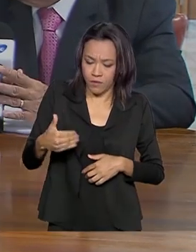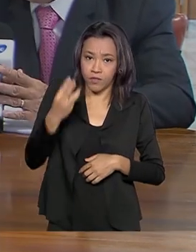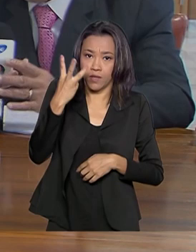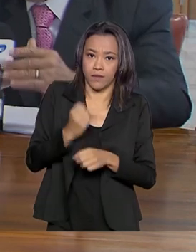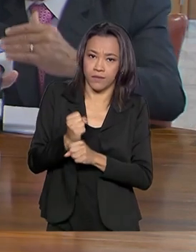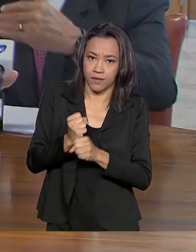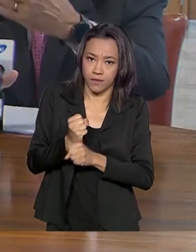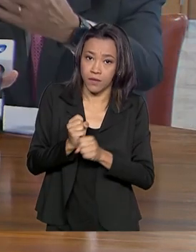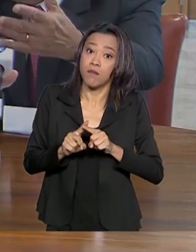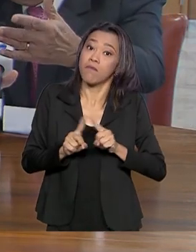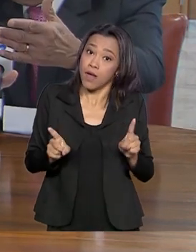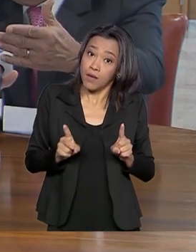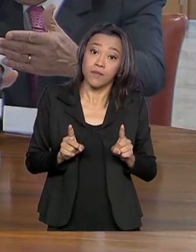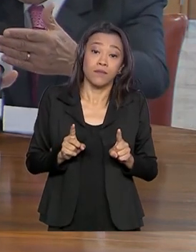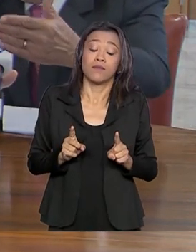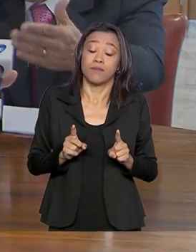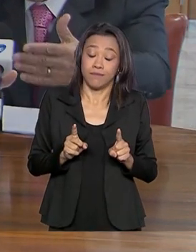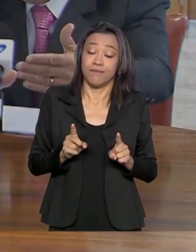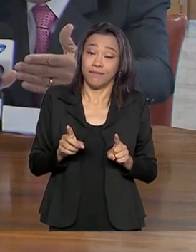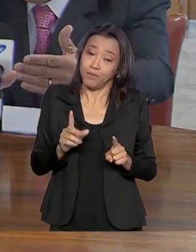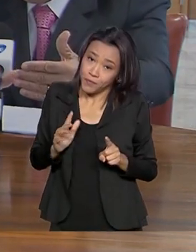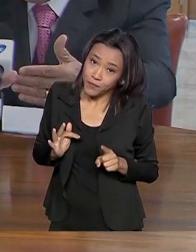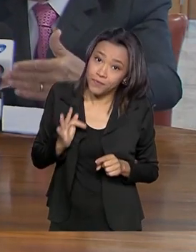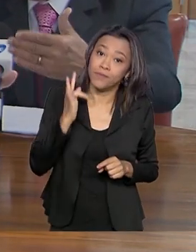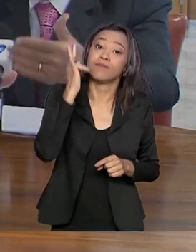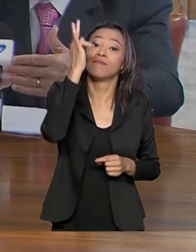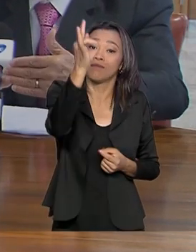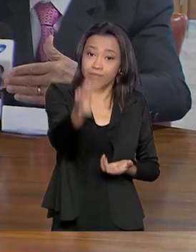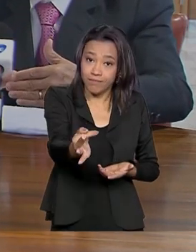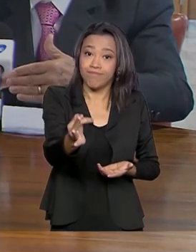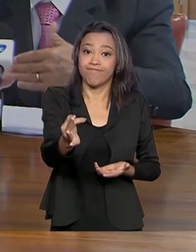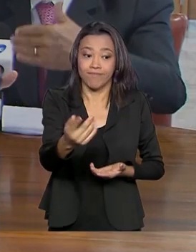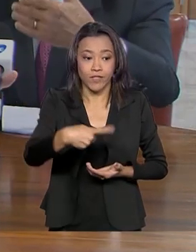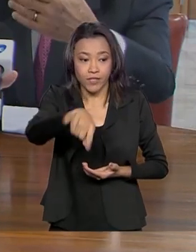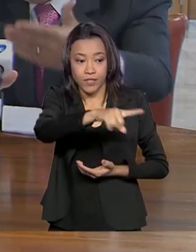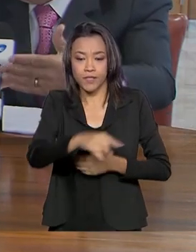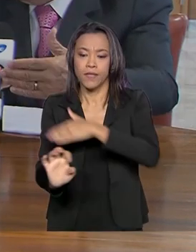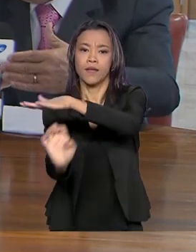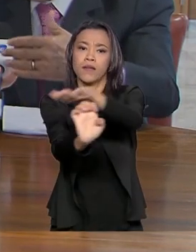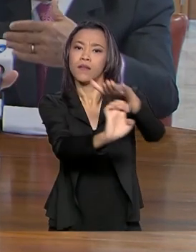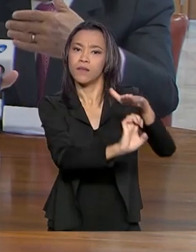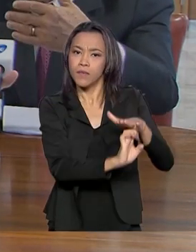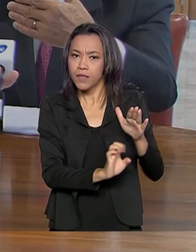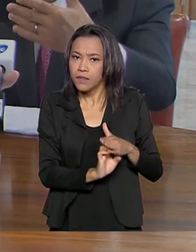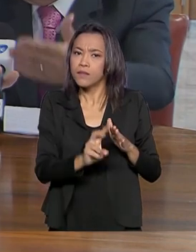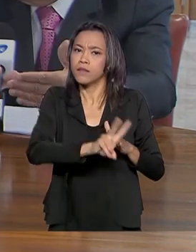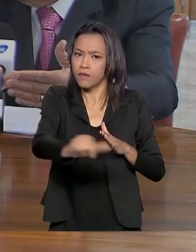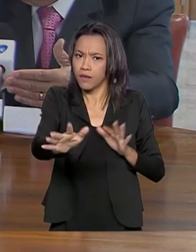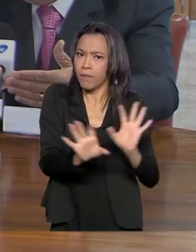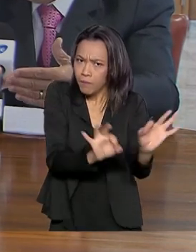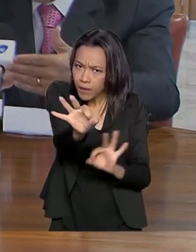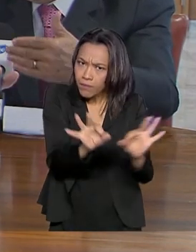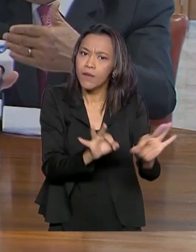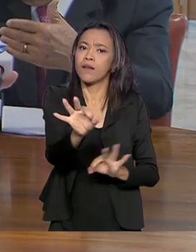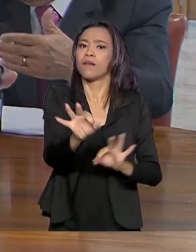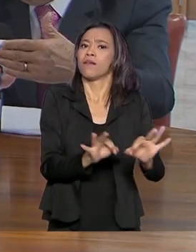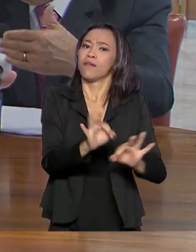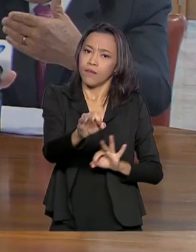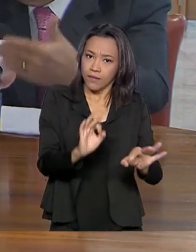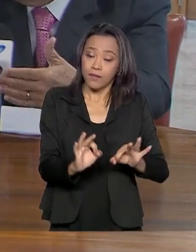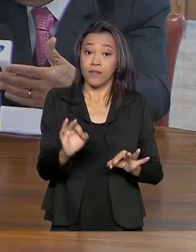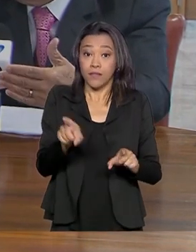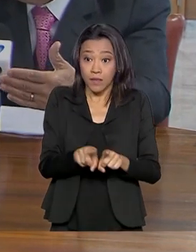mas consequentemente para todo o futuro de empresas que vão estar preparadas, produtivas e